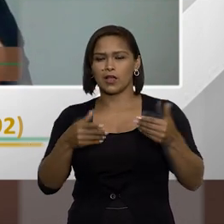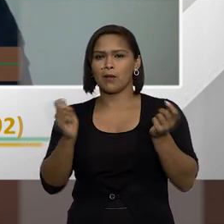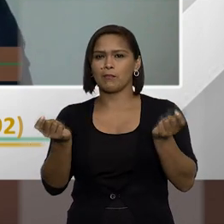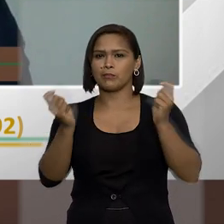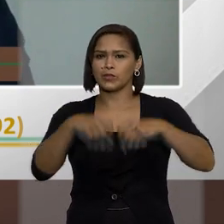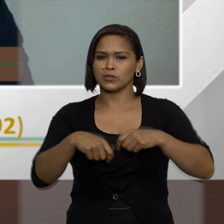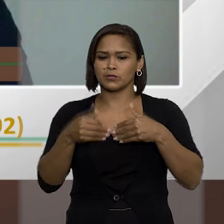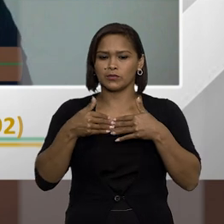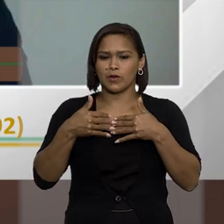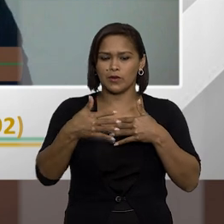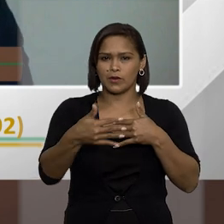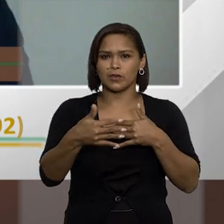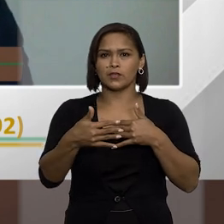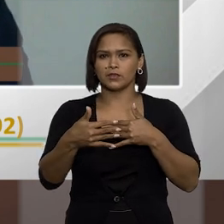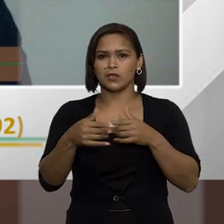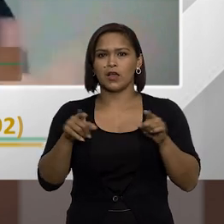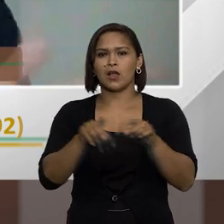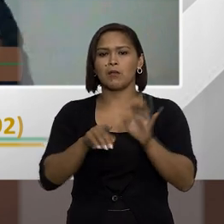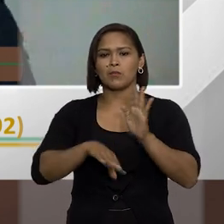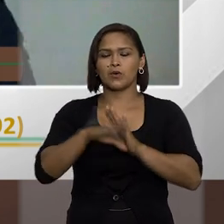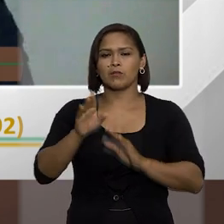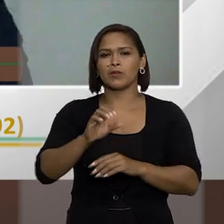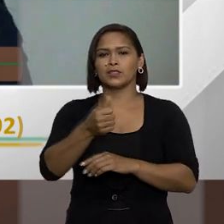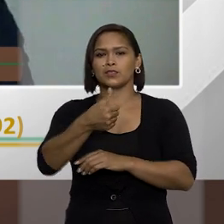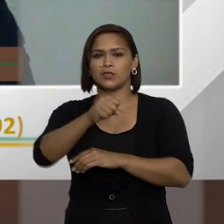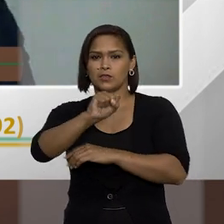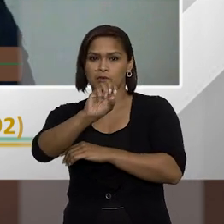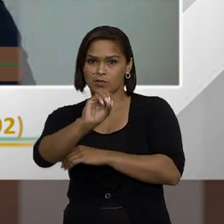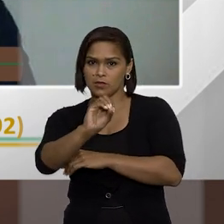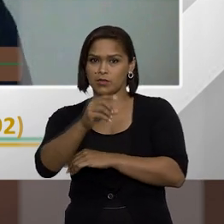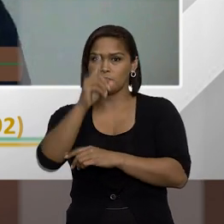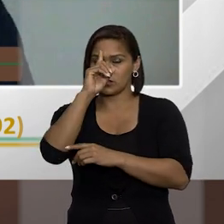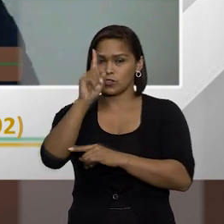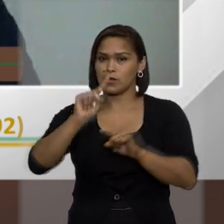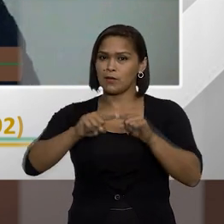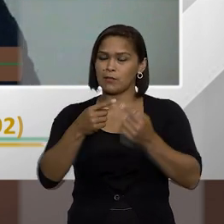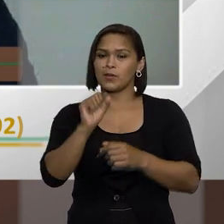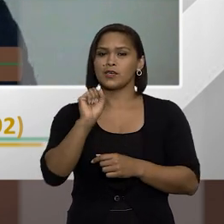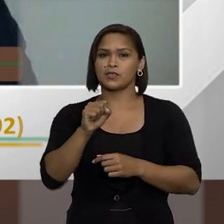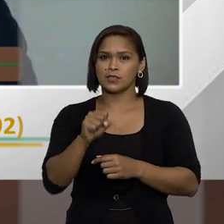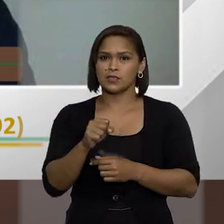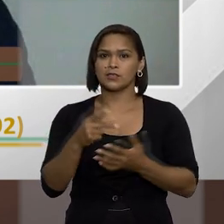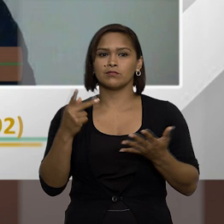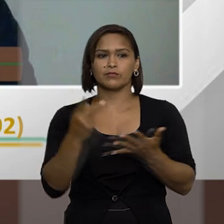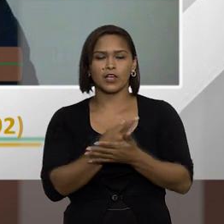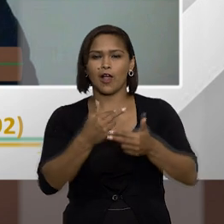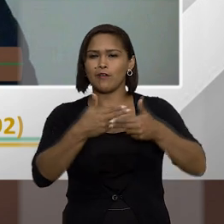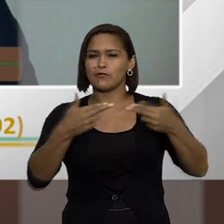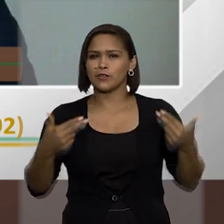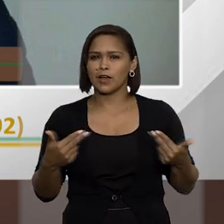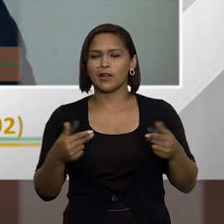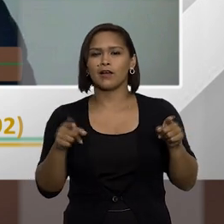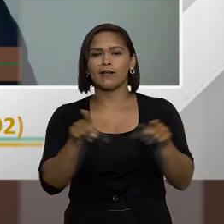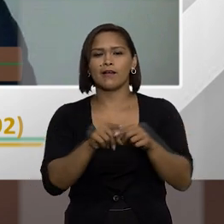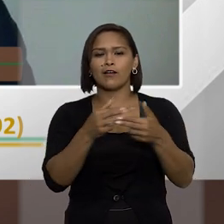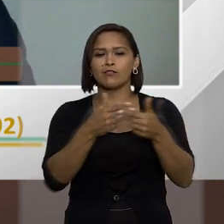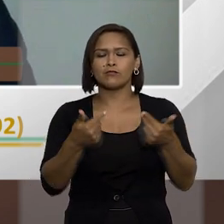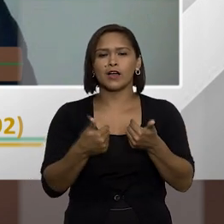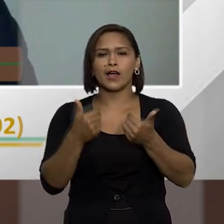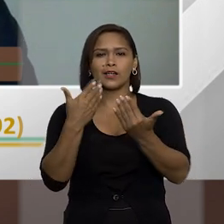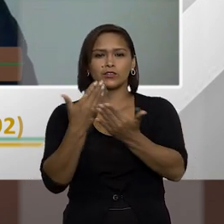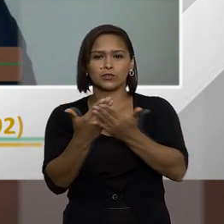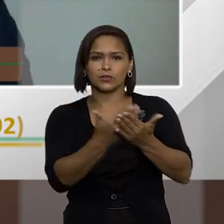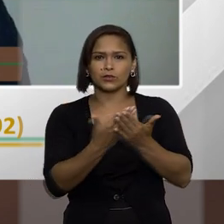possibilidade de sua prorrogação por mais 180 dias né mas é sim um fato que várias entidades vários